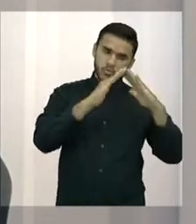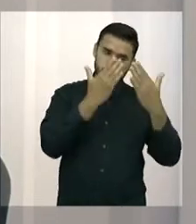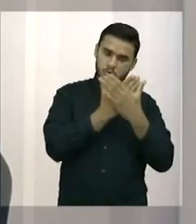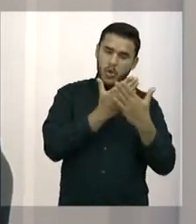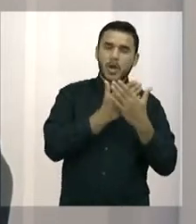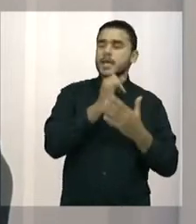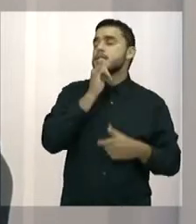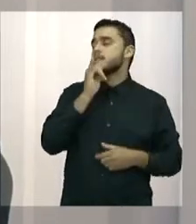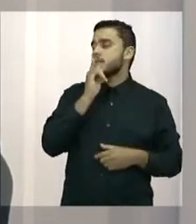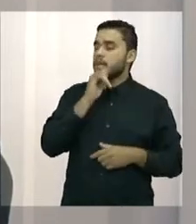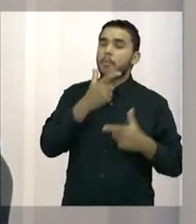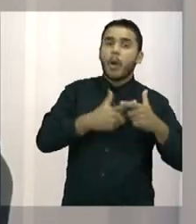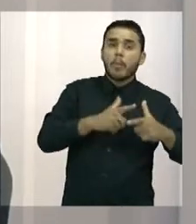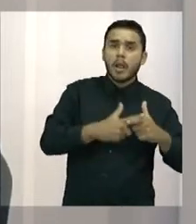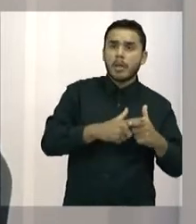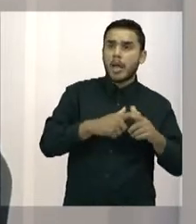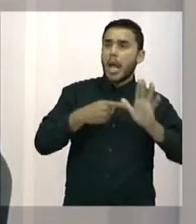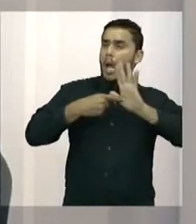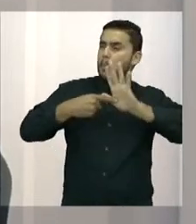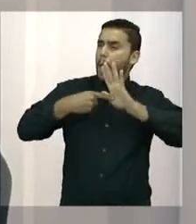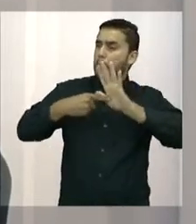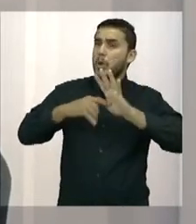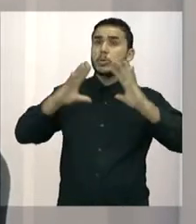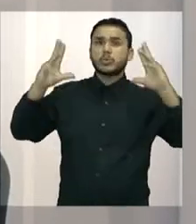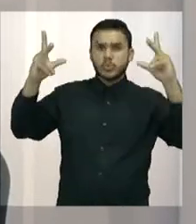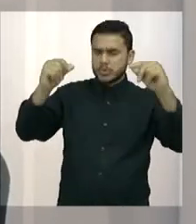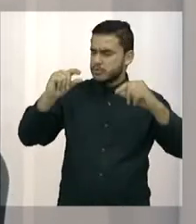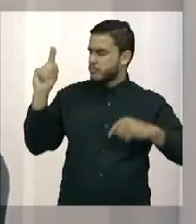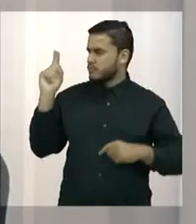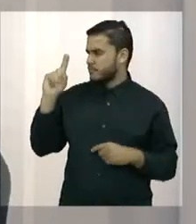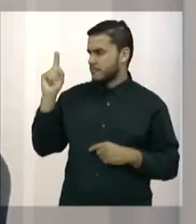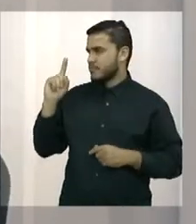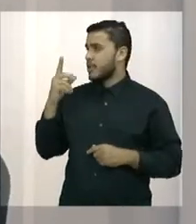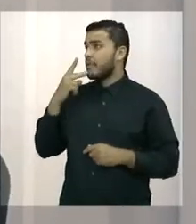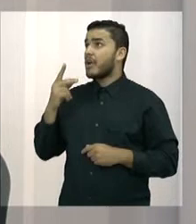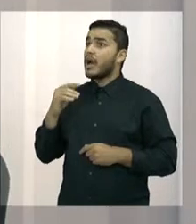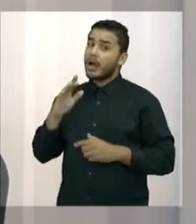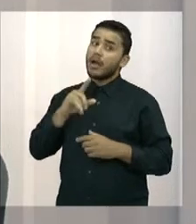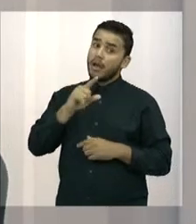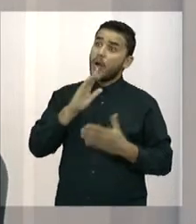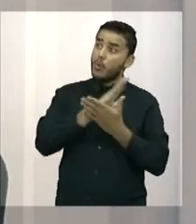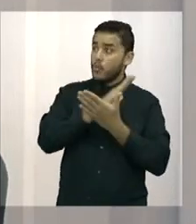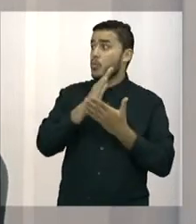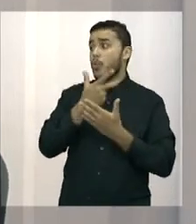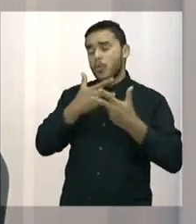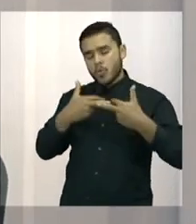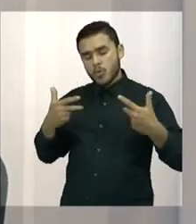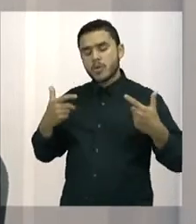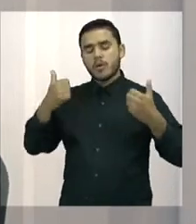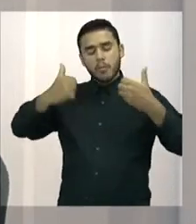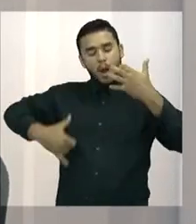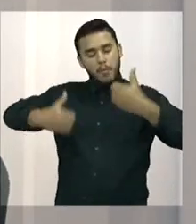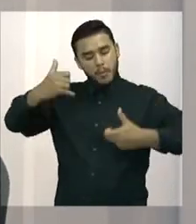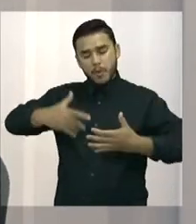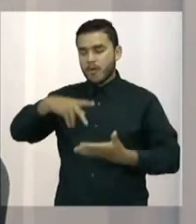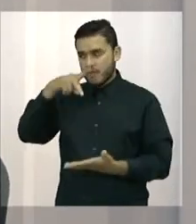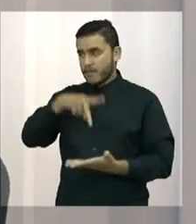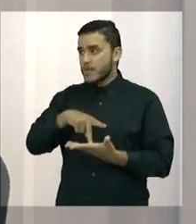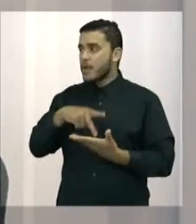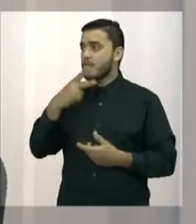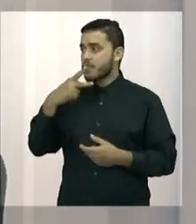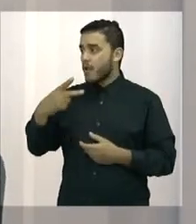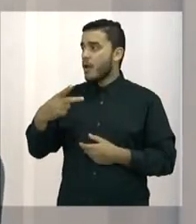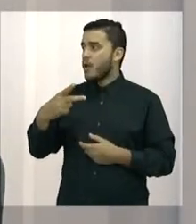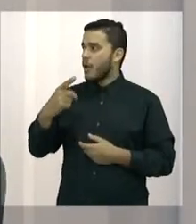trazem aqui certos temas que merecem o poder. São reais. São reais. Merece a casa estudar com mais